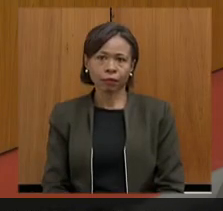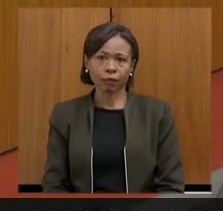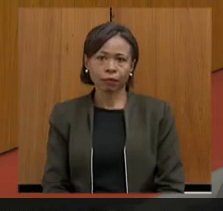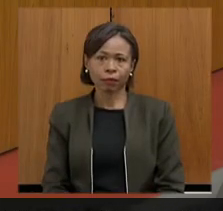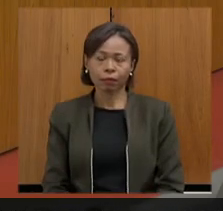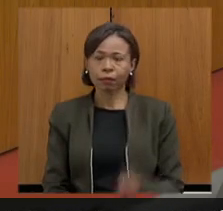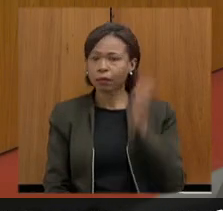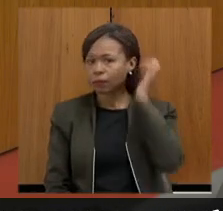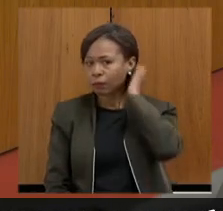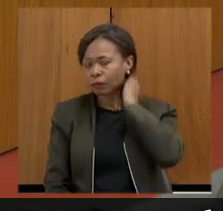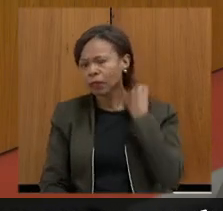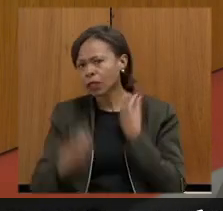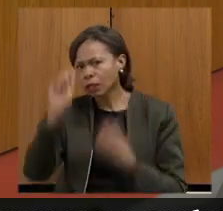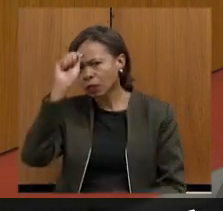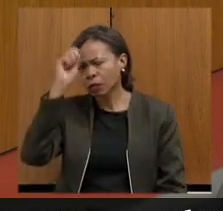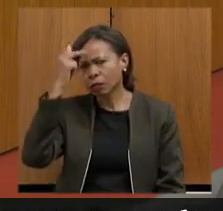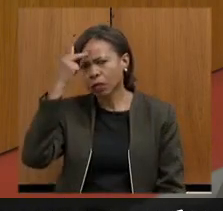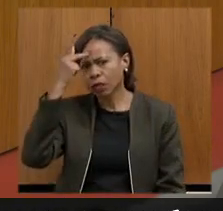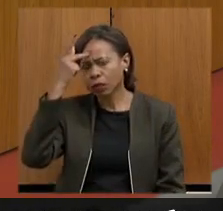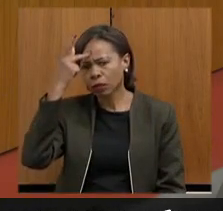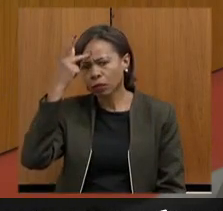Deputada Ana Paula nos escuta.